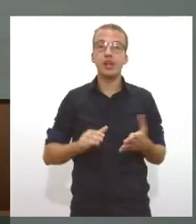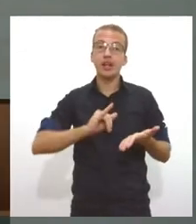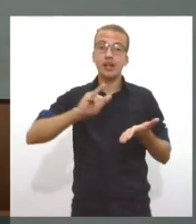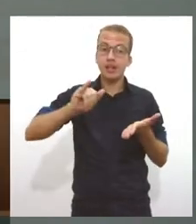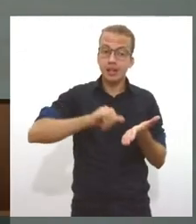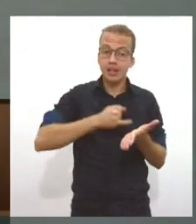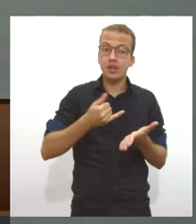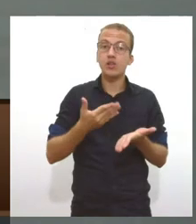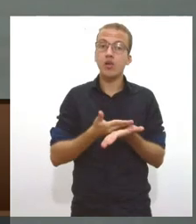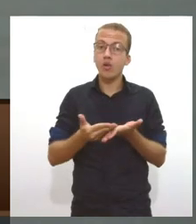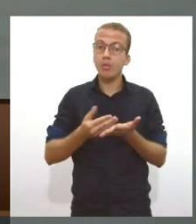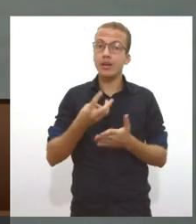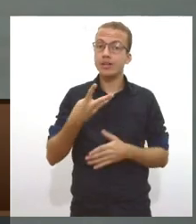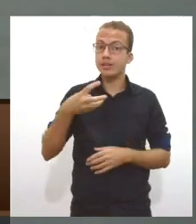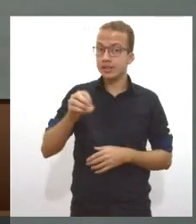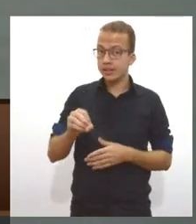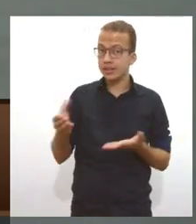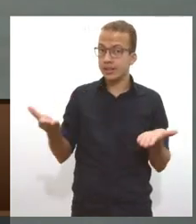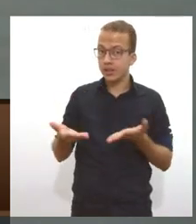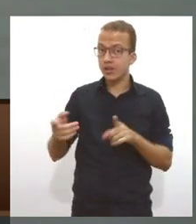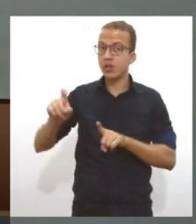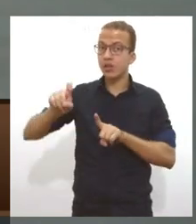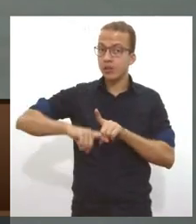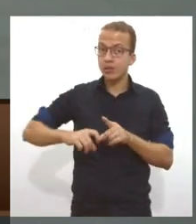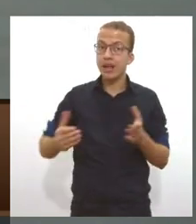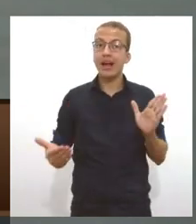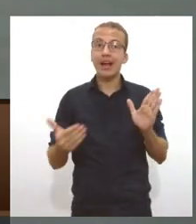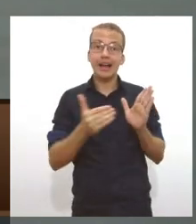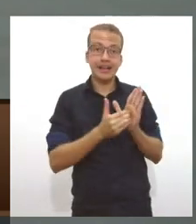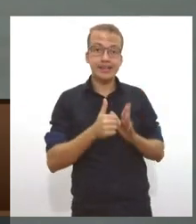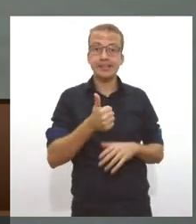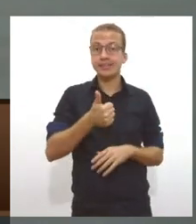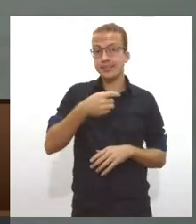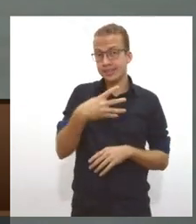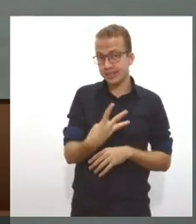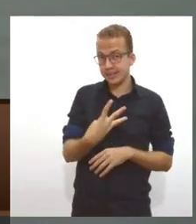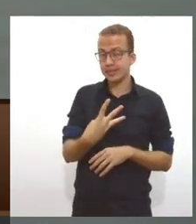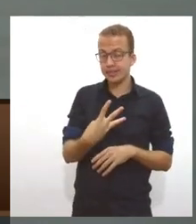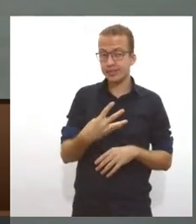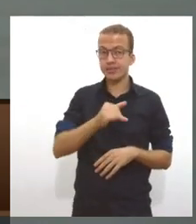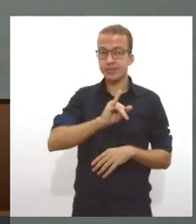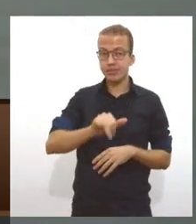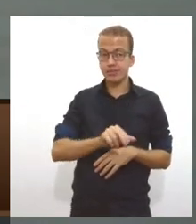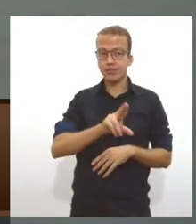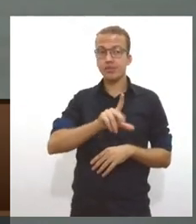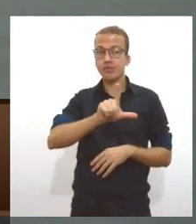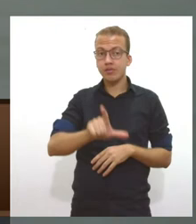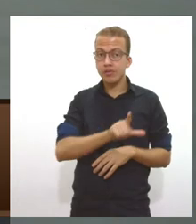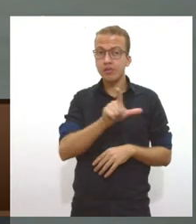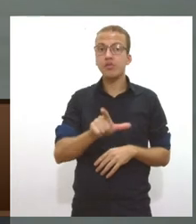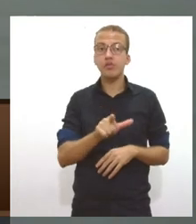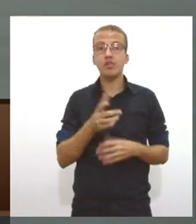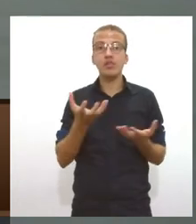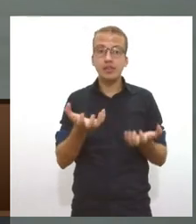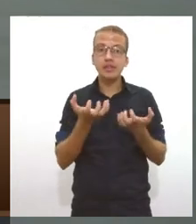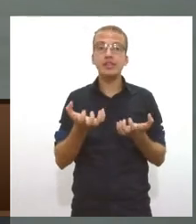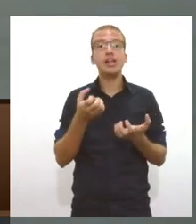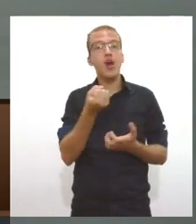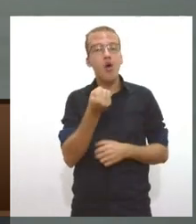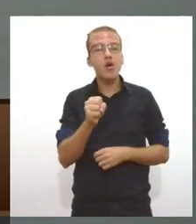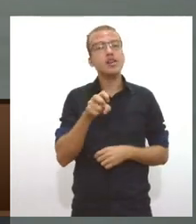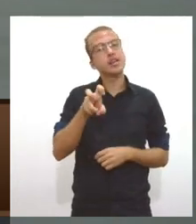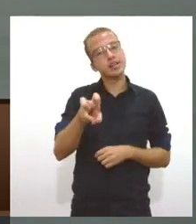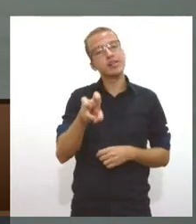30 deste mês e vão até o dia 14 de julho e para fazer a inscrição o valor da taxa de R 85 e deve ser